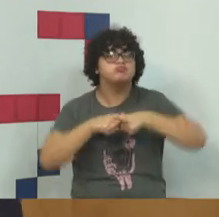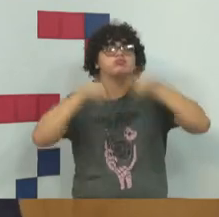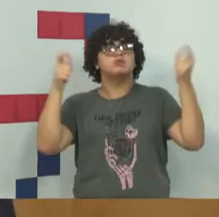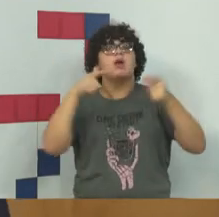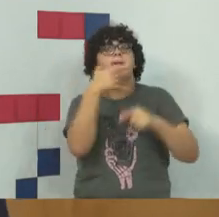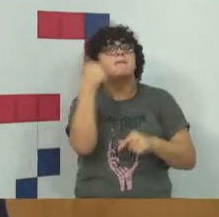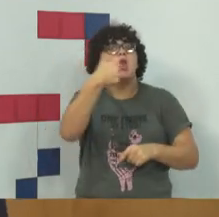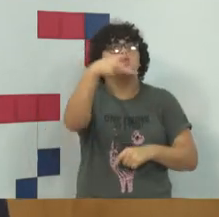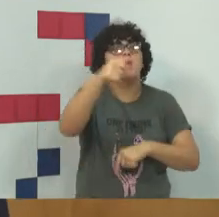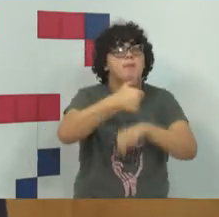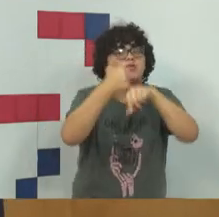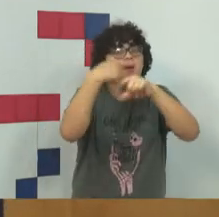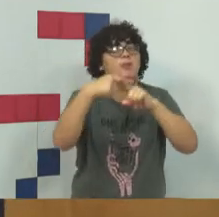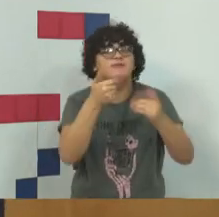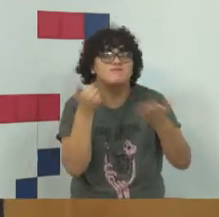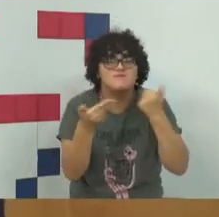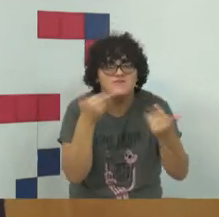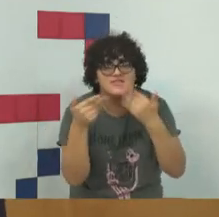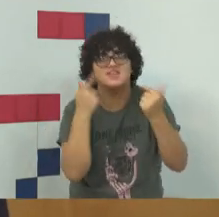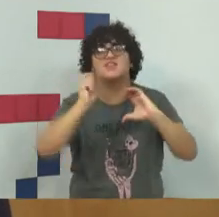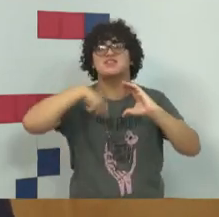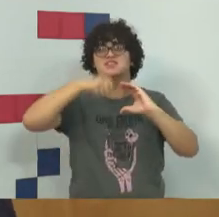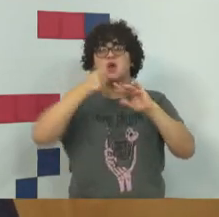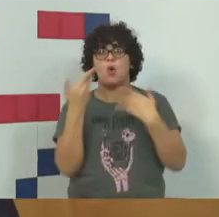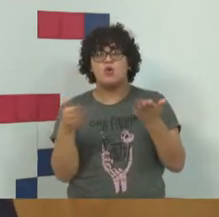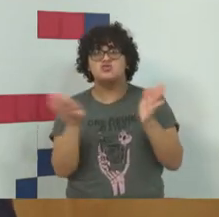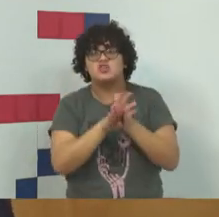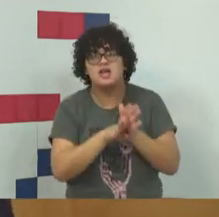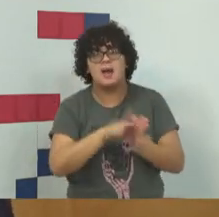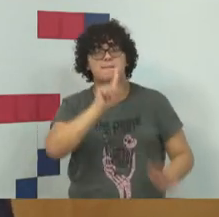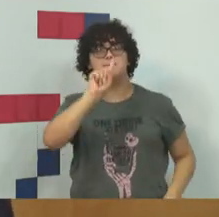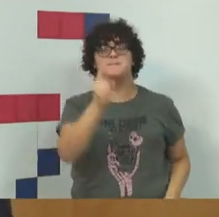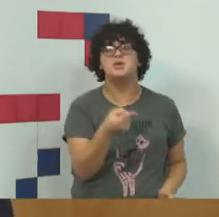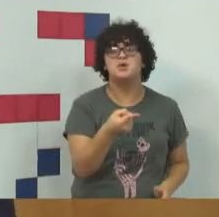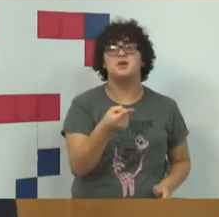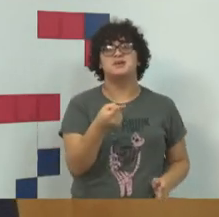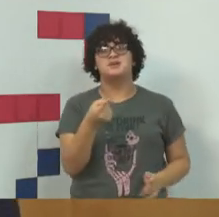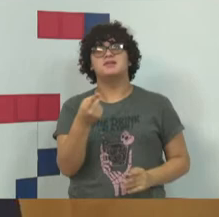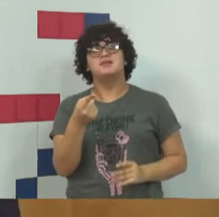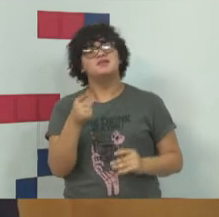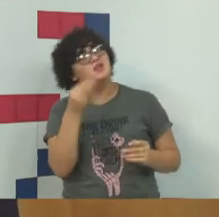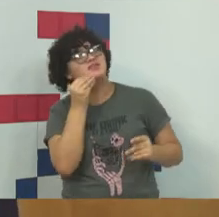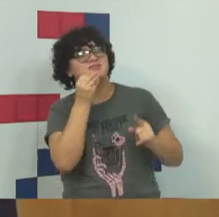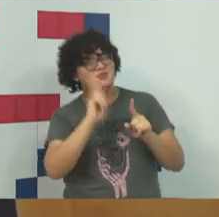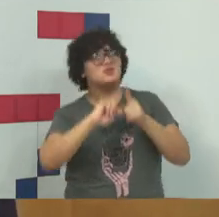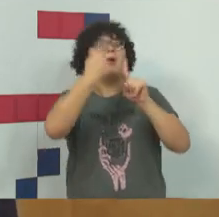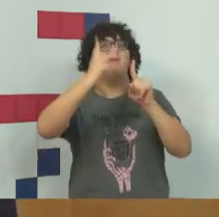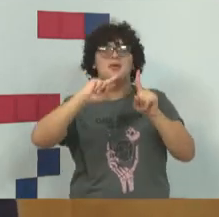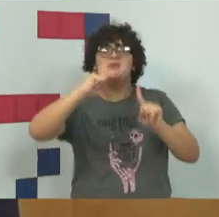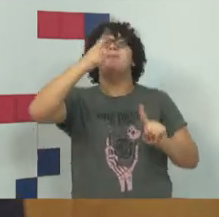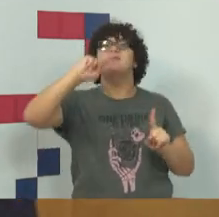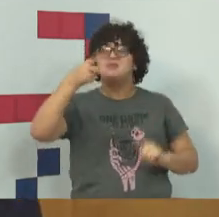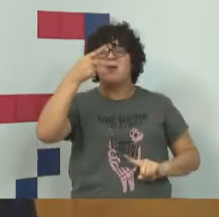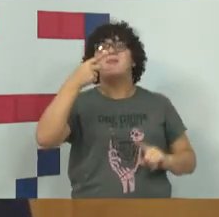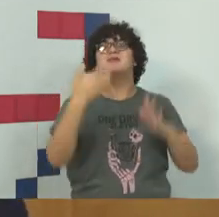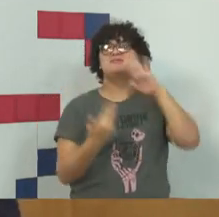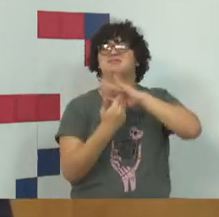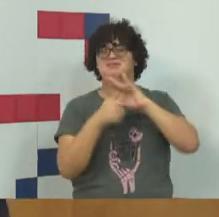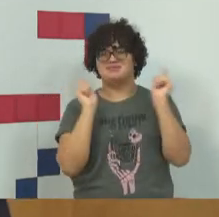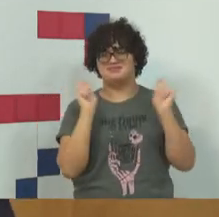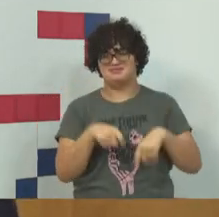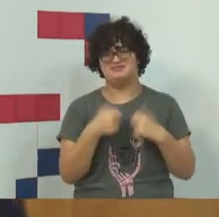profissão. Dá um like aí no vídeo, quando a gente chegar em mil, a gente dobra a meta e vai dobrando a meta, tá bom?